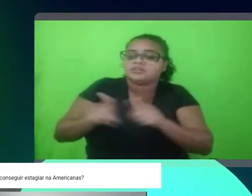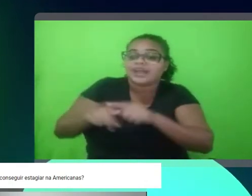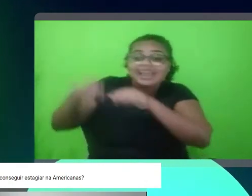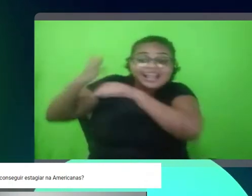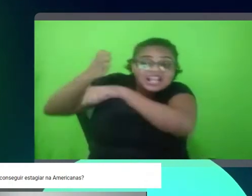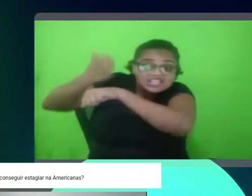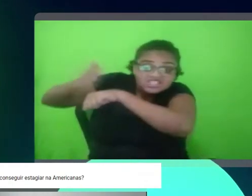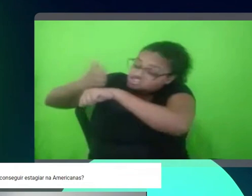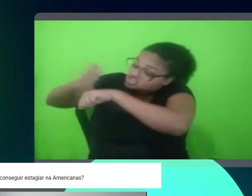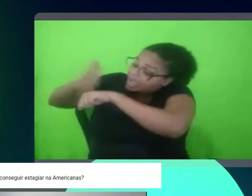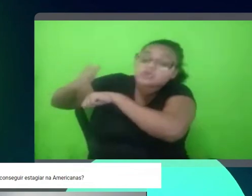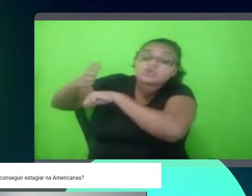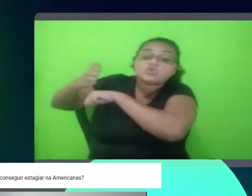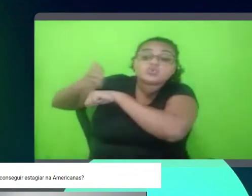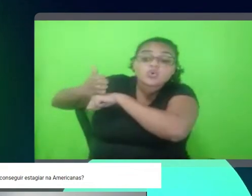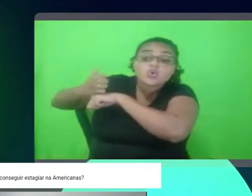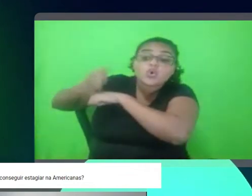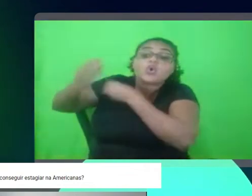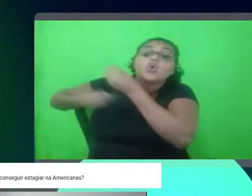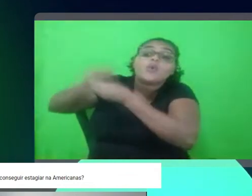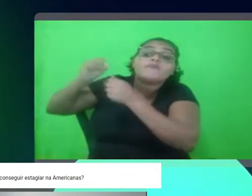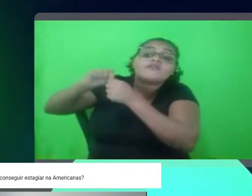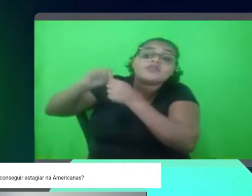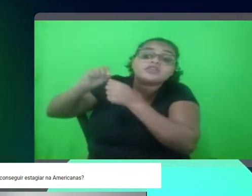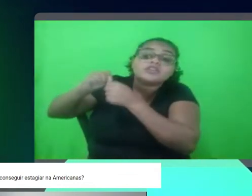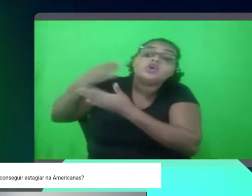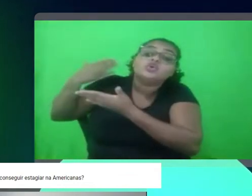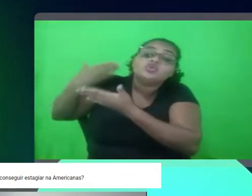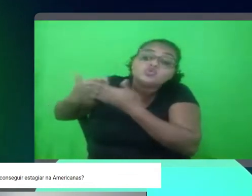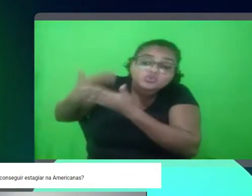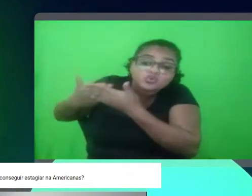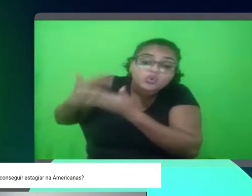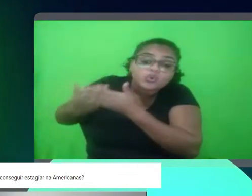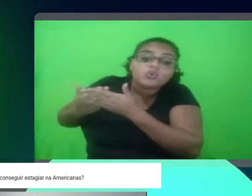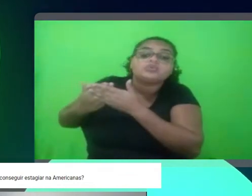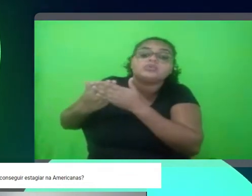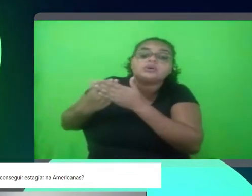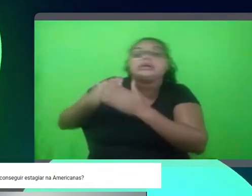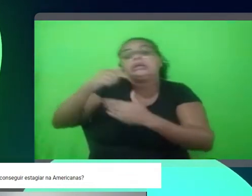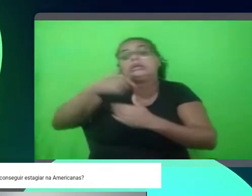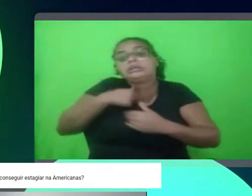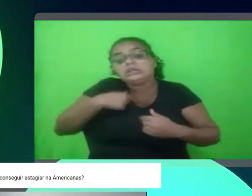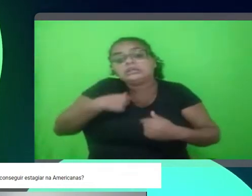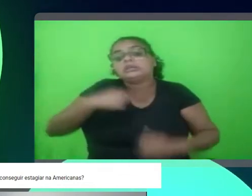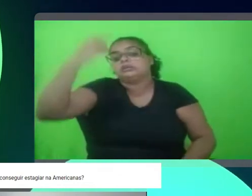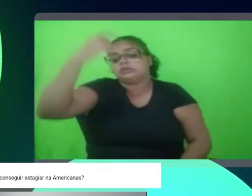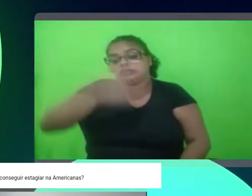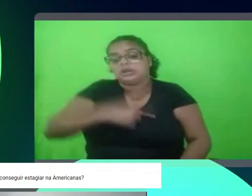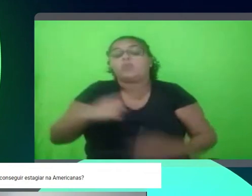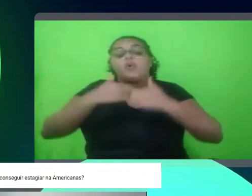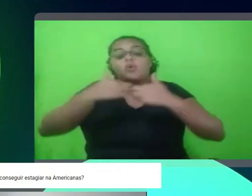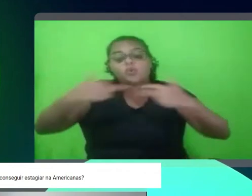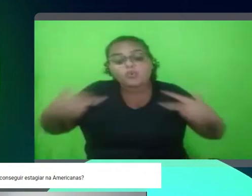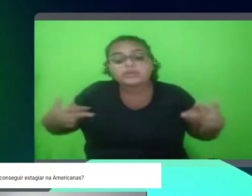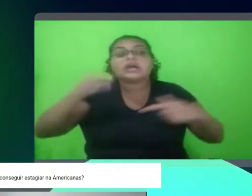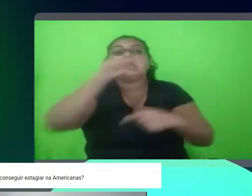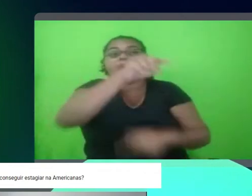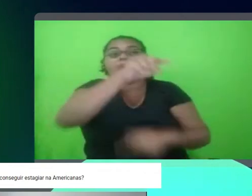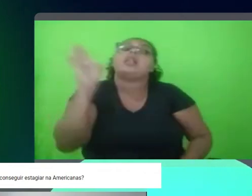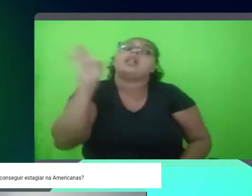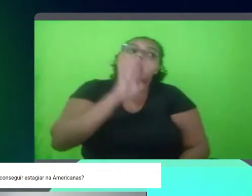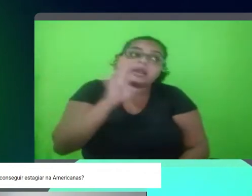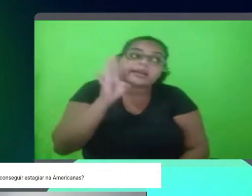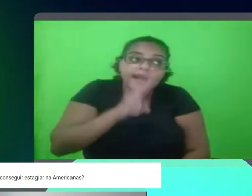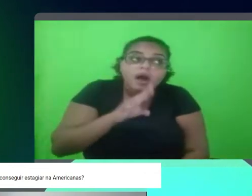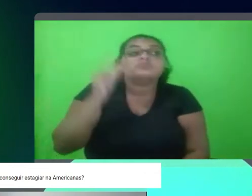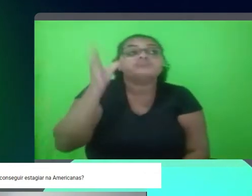falando da porta de estágio, pô, como é que funciona o processo, né, você estuda isso, você vai lá e vê, pô, será que, né, eu tenho um portfólio de alguma coisa aqui que eles fazem